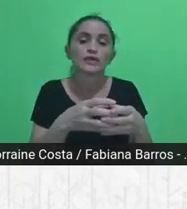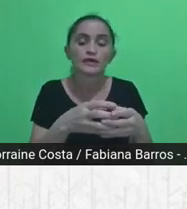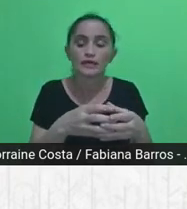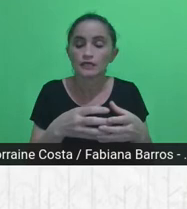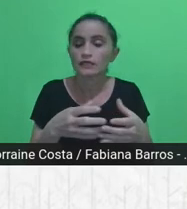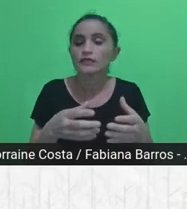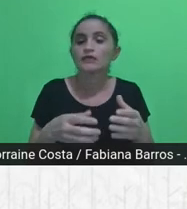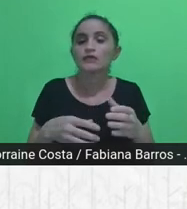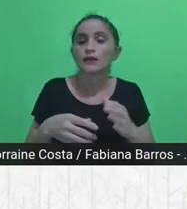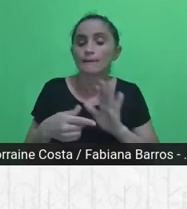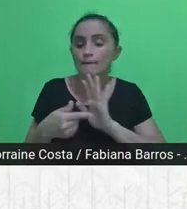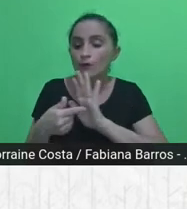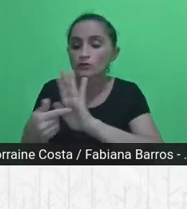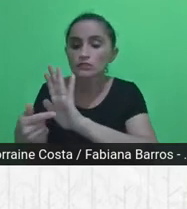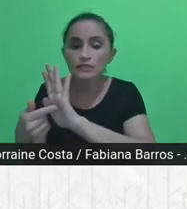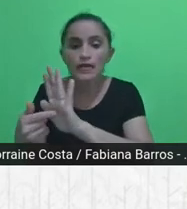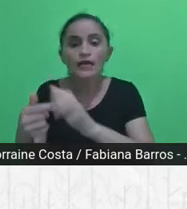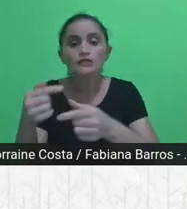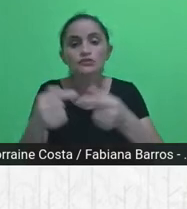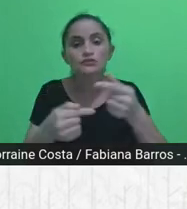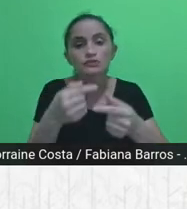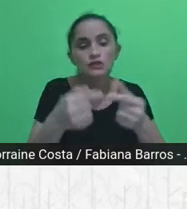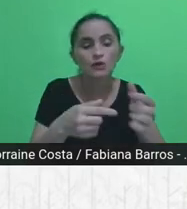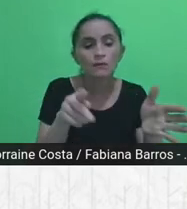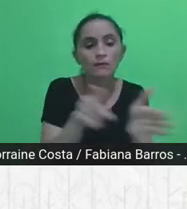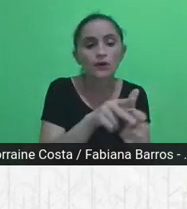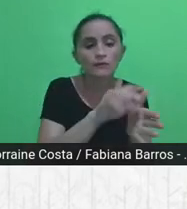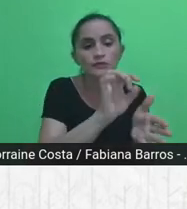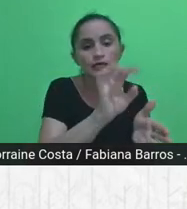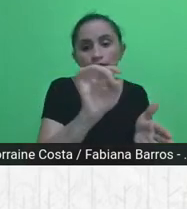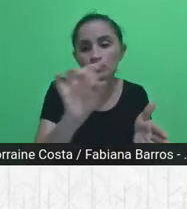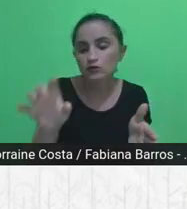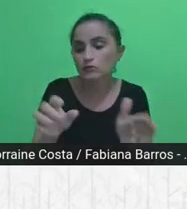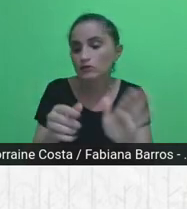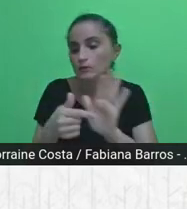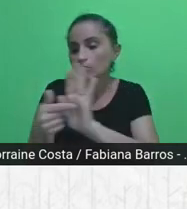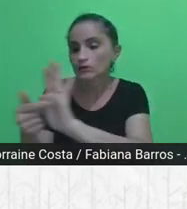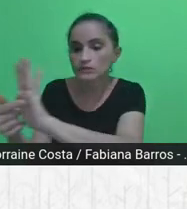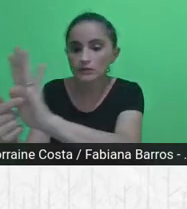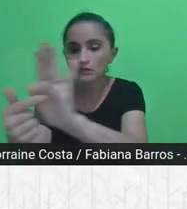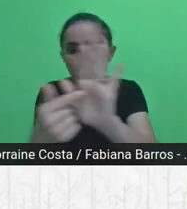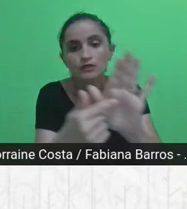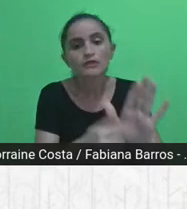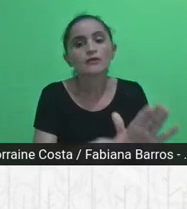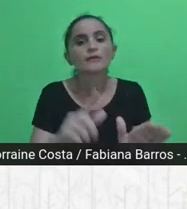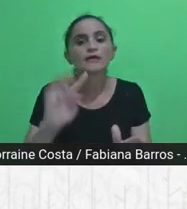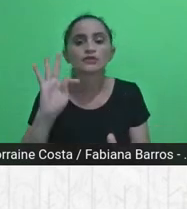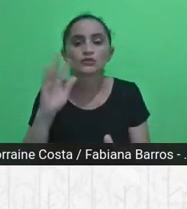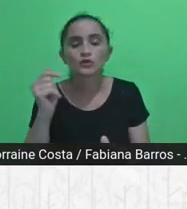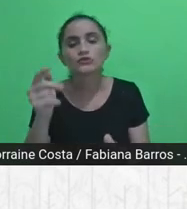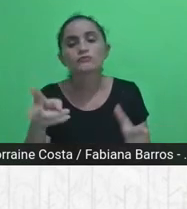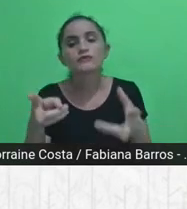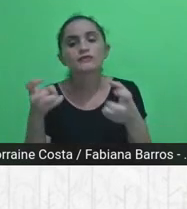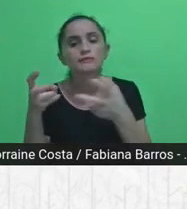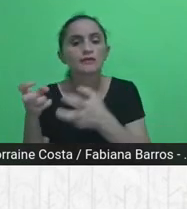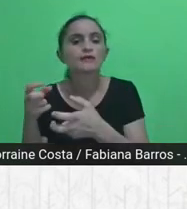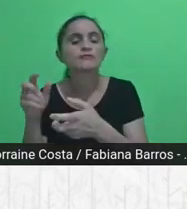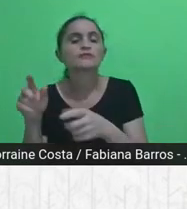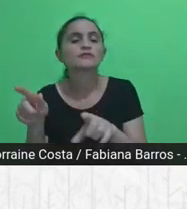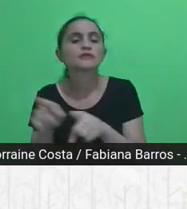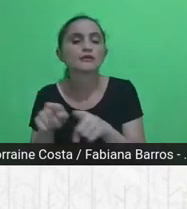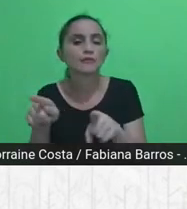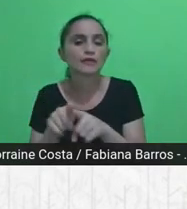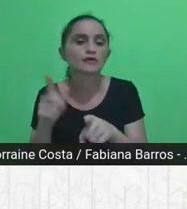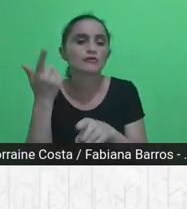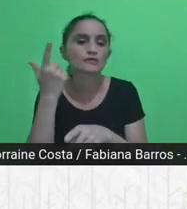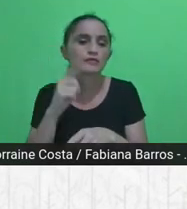cruzando essas informações, de maneira que a gente, ao mesmo tempo, ia construindo também esse grande mapa,